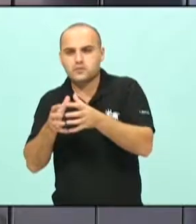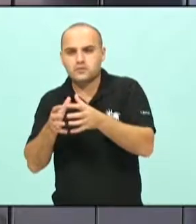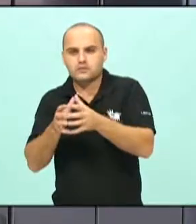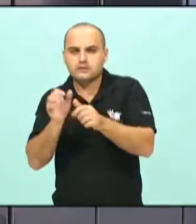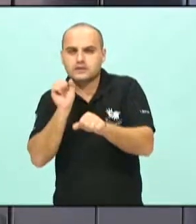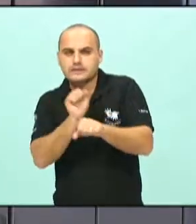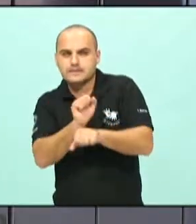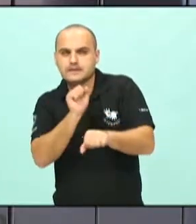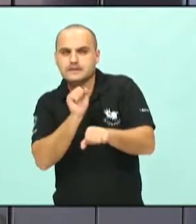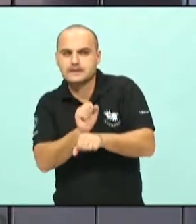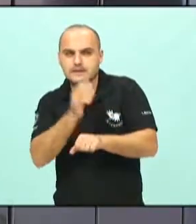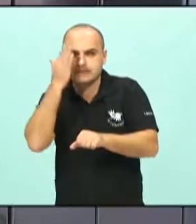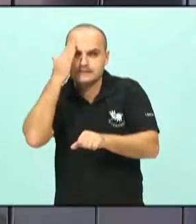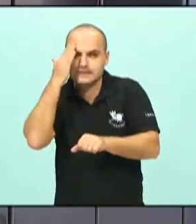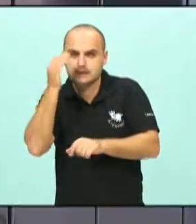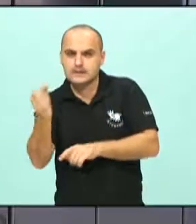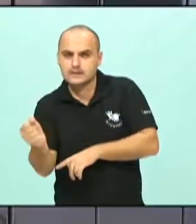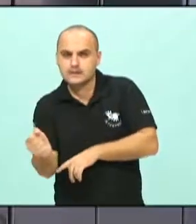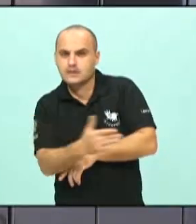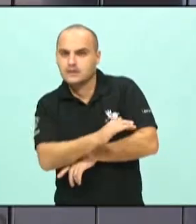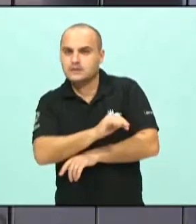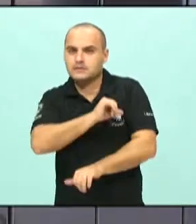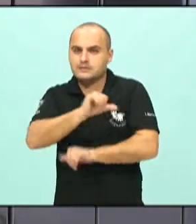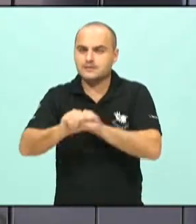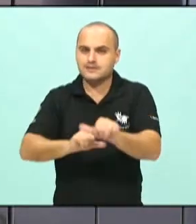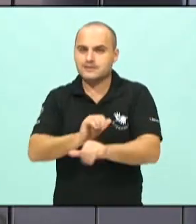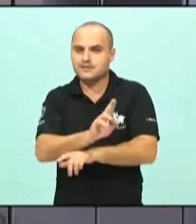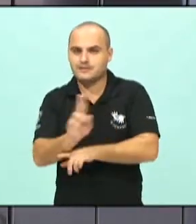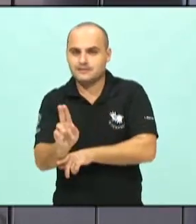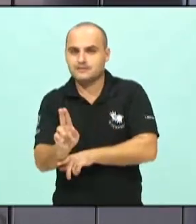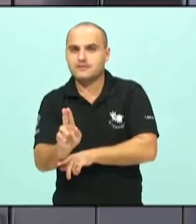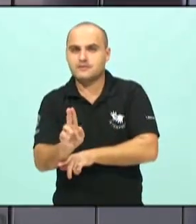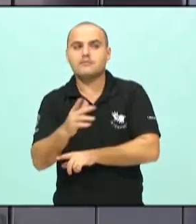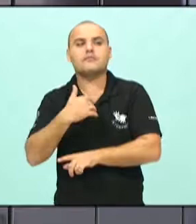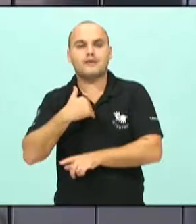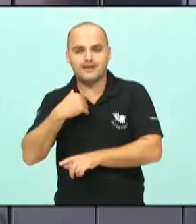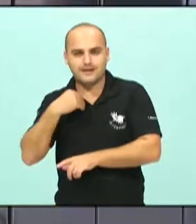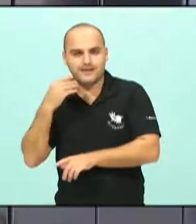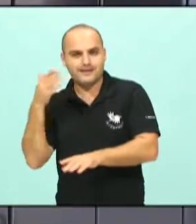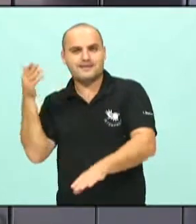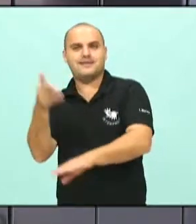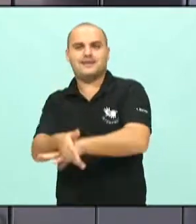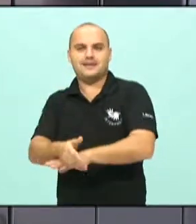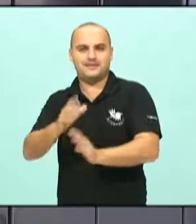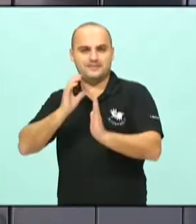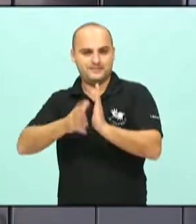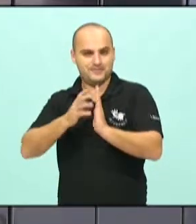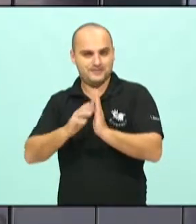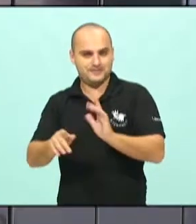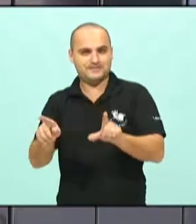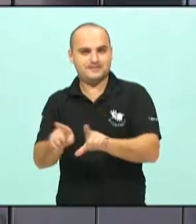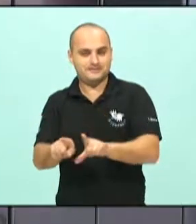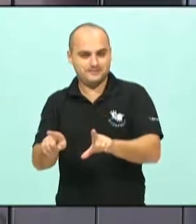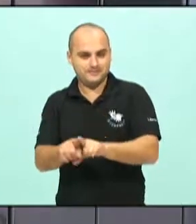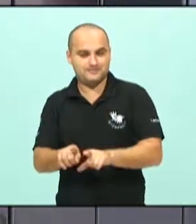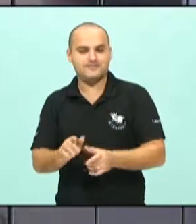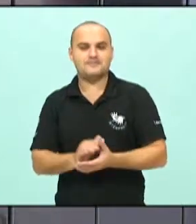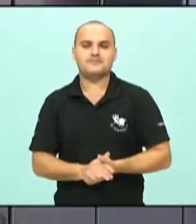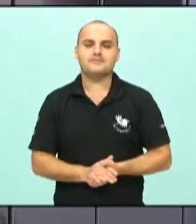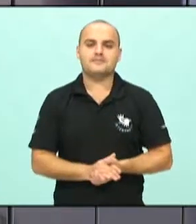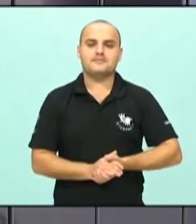aguardando essa mudança para o Cidadania 23 também para poder fazer parte do partido.